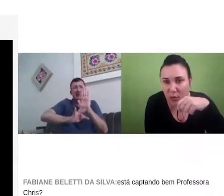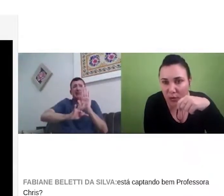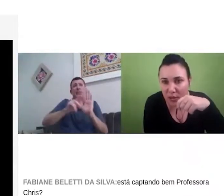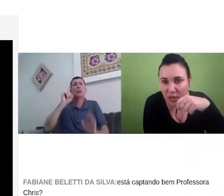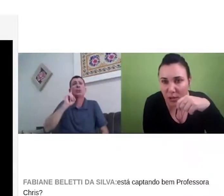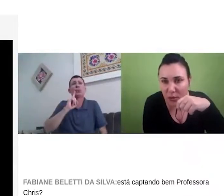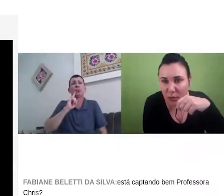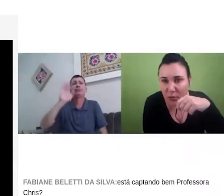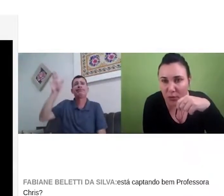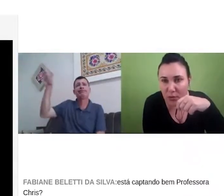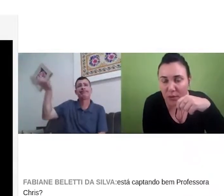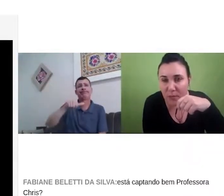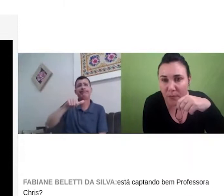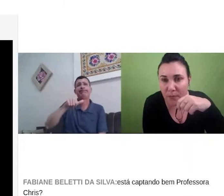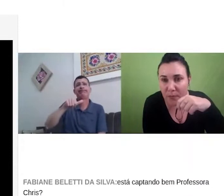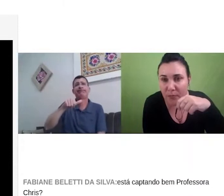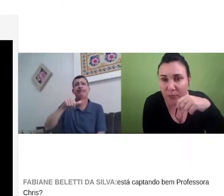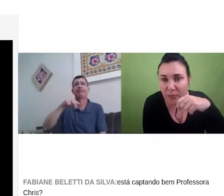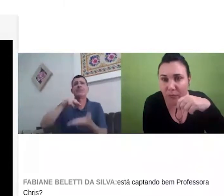de dar esses conteúdos.